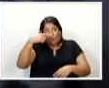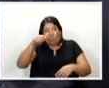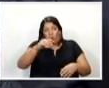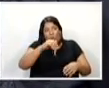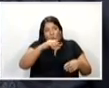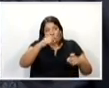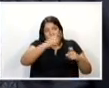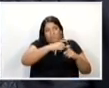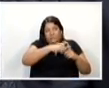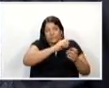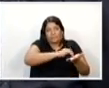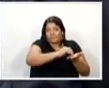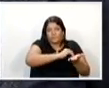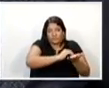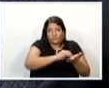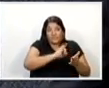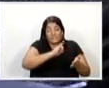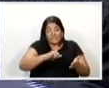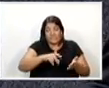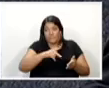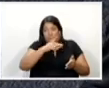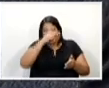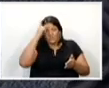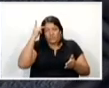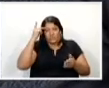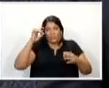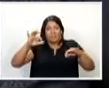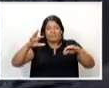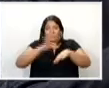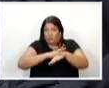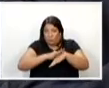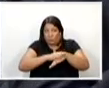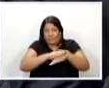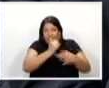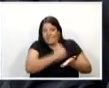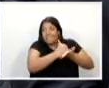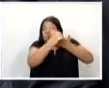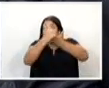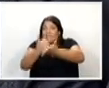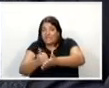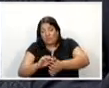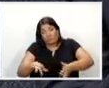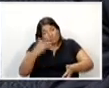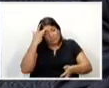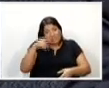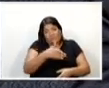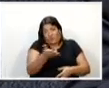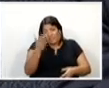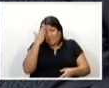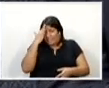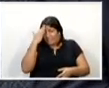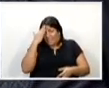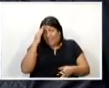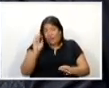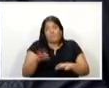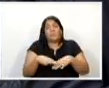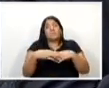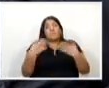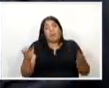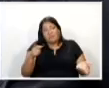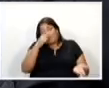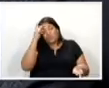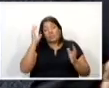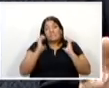pacientes socorridos foram encaminhados. Qual o motivo disso, senhor presidente? Eu não sei se a casa sabe, se os vereadores sabem, ou se a maioria dos munícipes